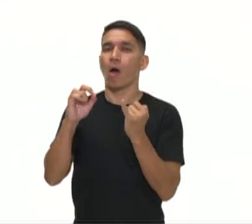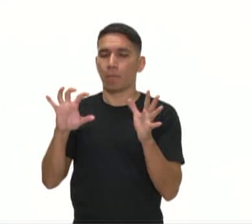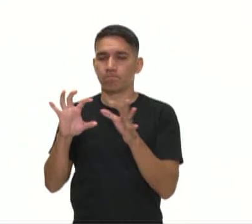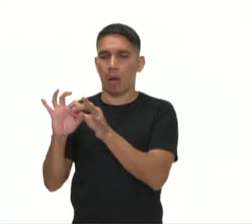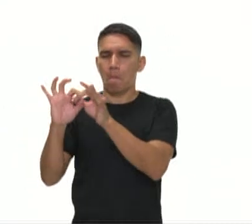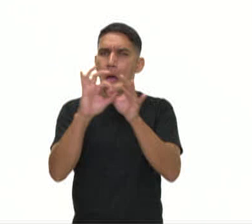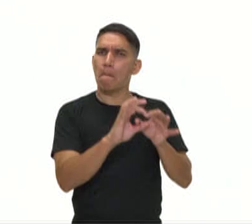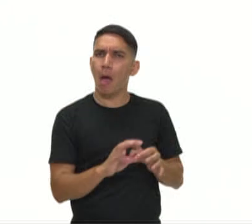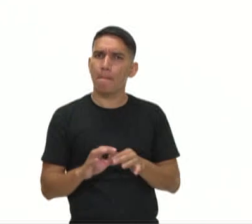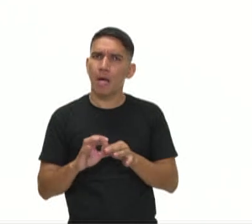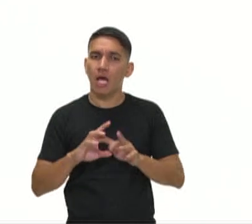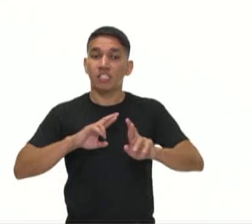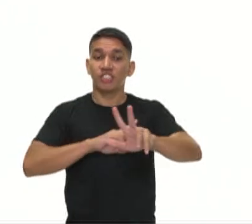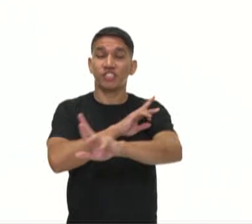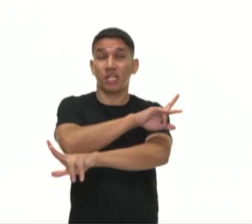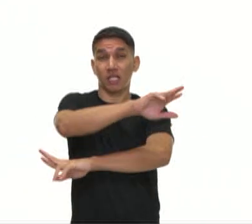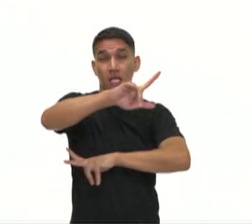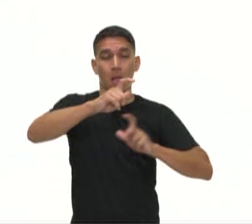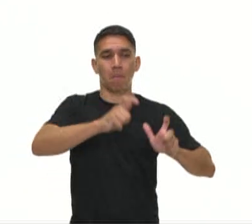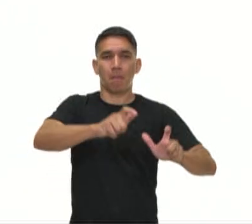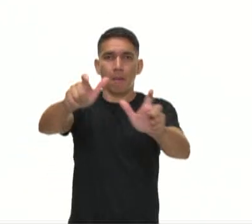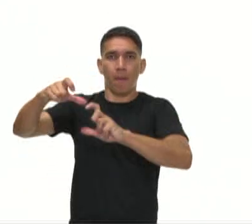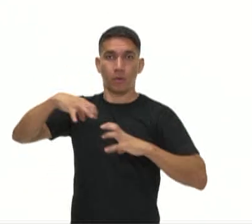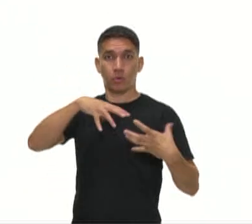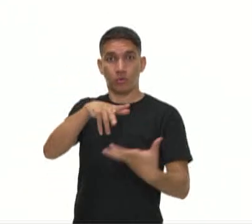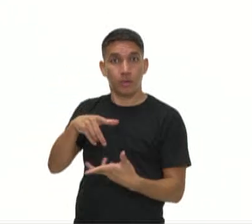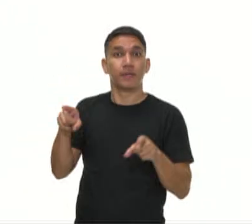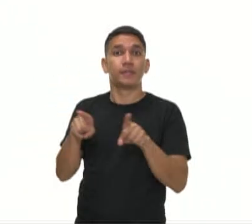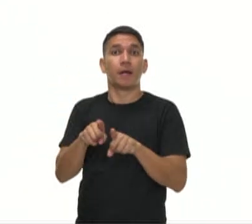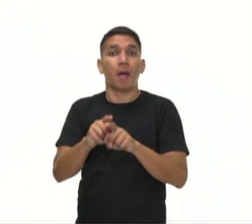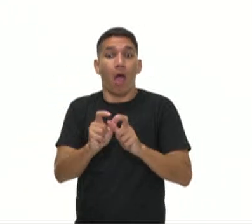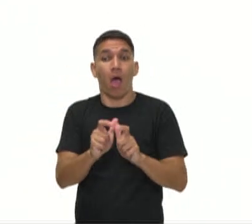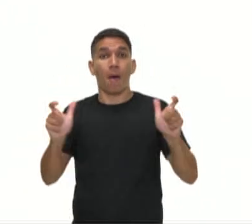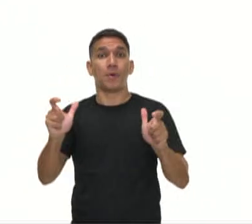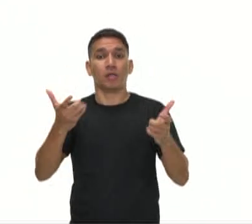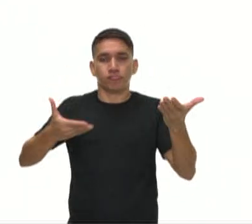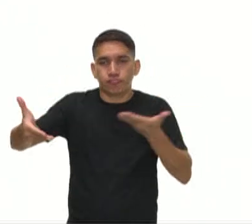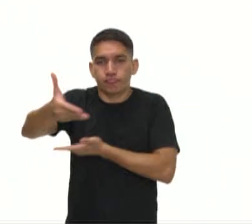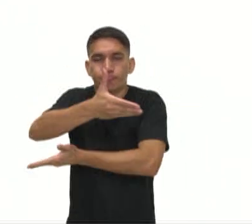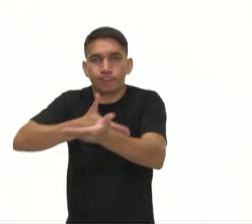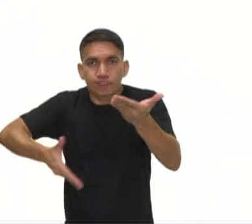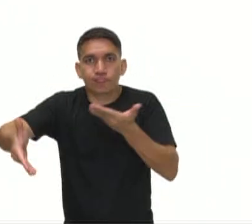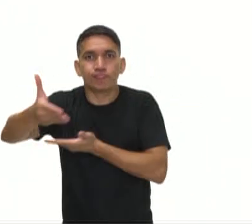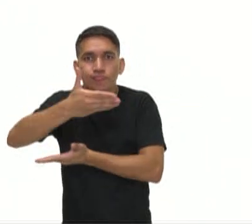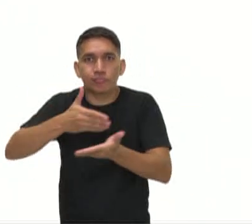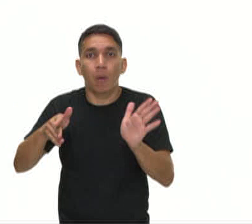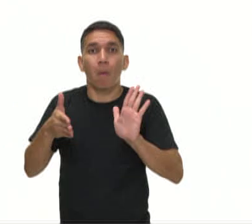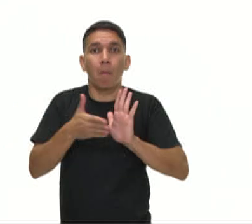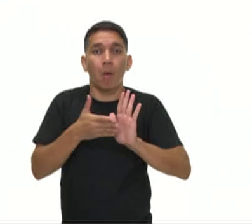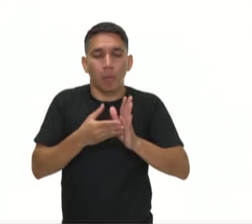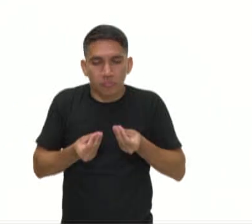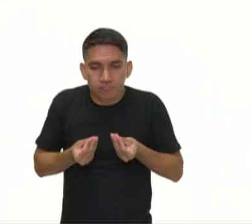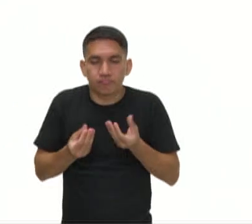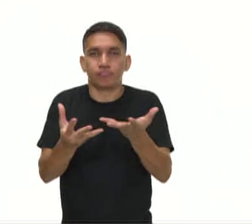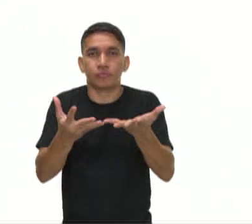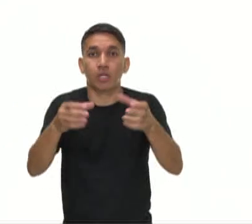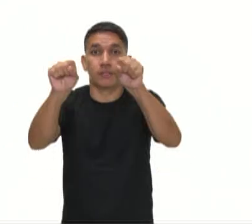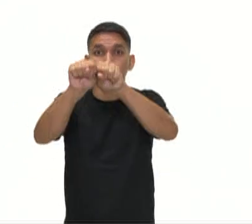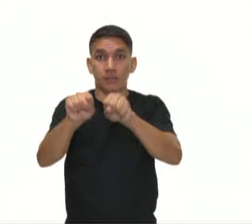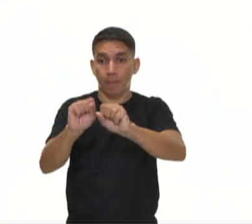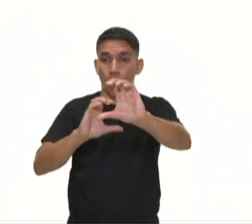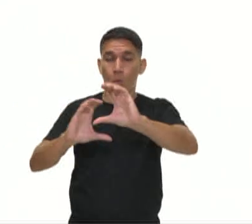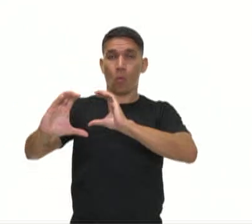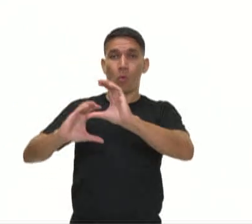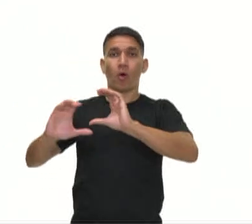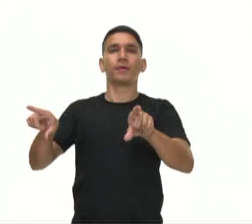entre as diferentes localidades do planeta e a maior instrumentalização proporcionada pelos sistemas de comunicação